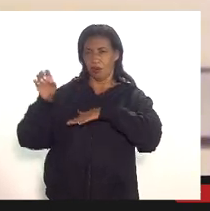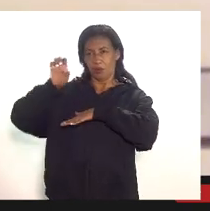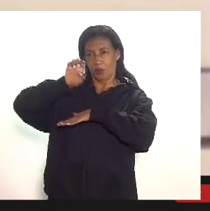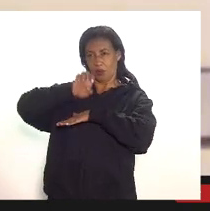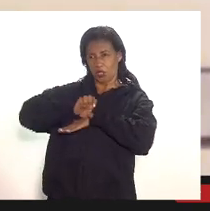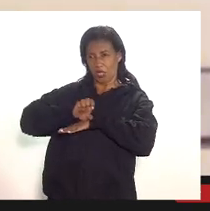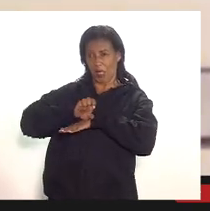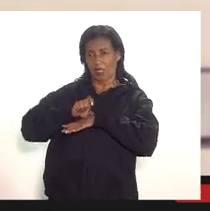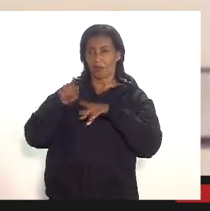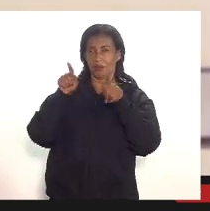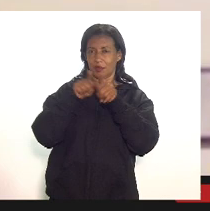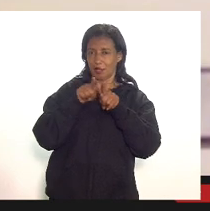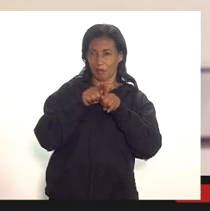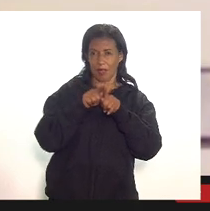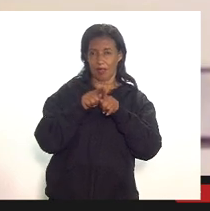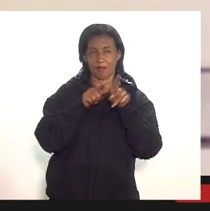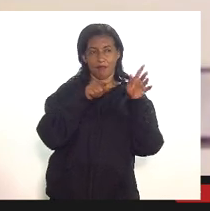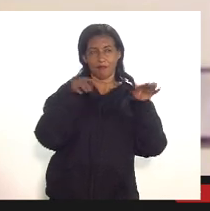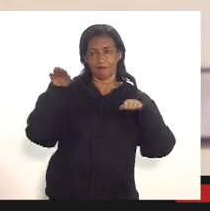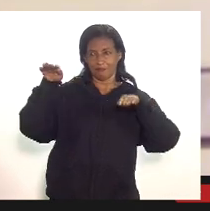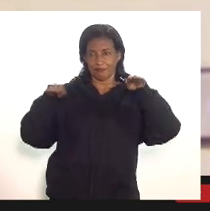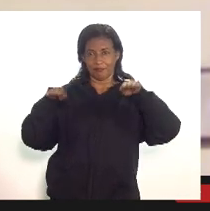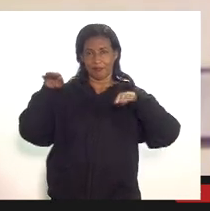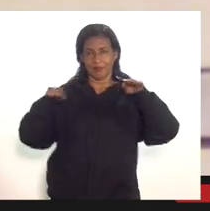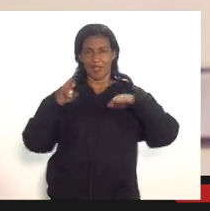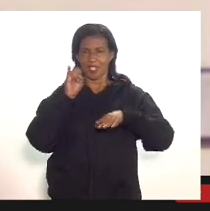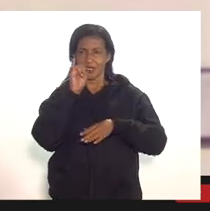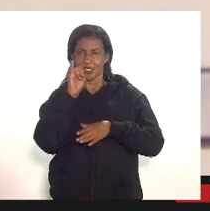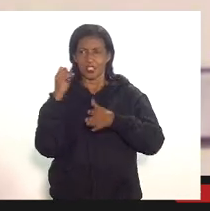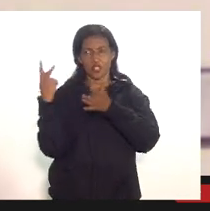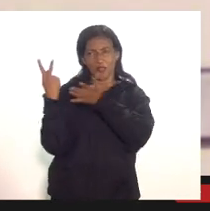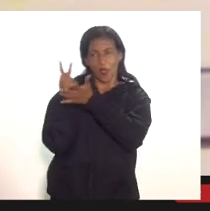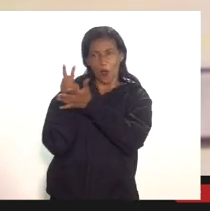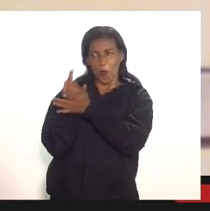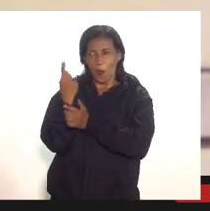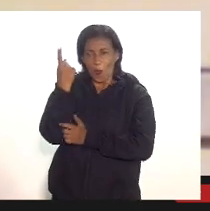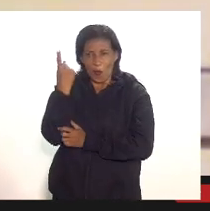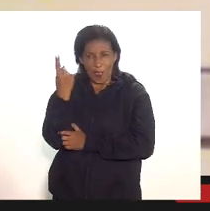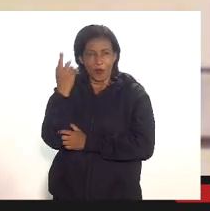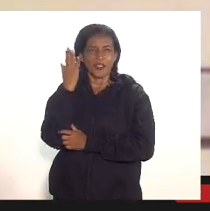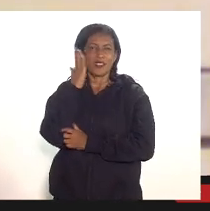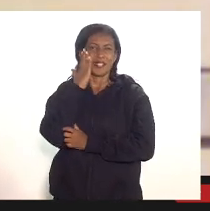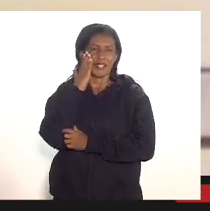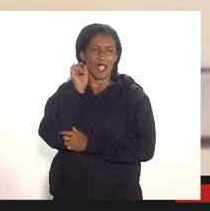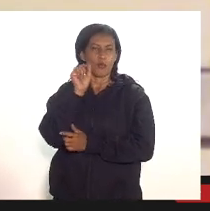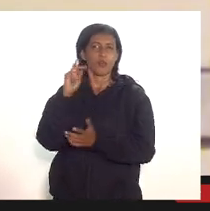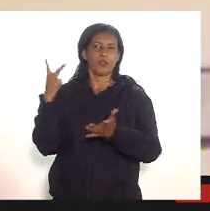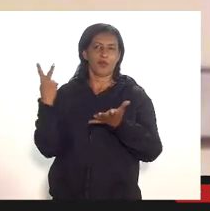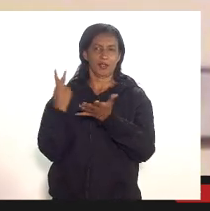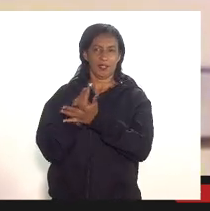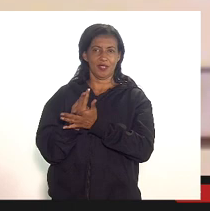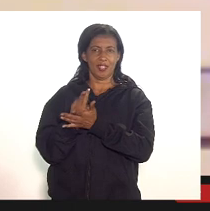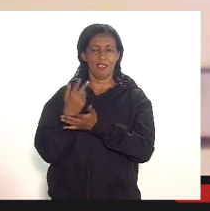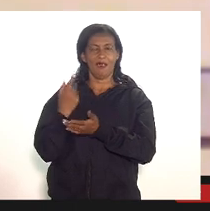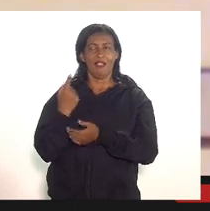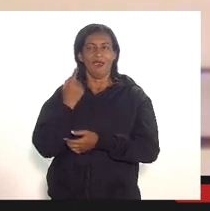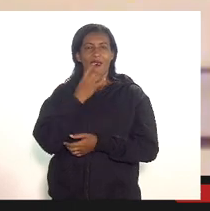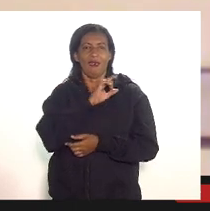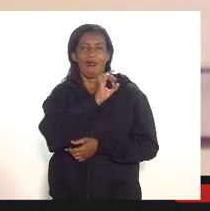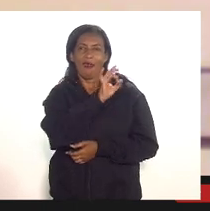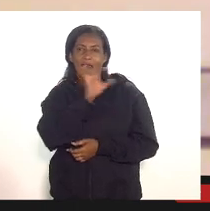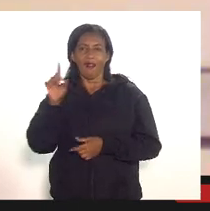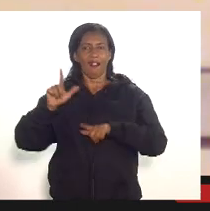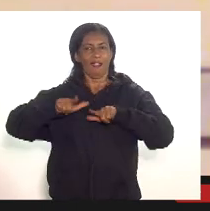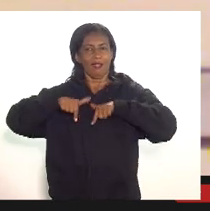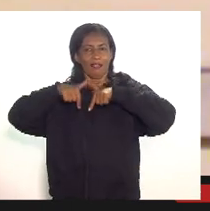divergência muito grande dessas regulações a gente sabe onde isso vai parar cada ação da fazenda vai para o judiciário vão ser